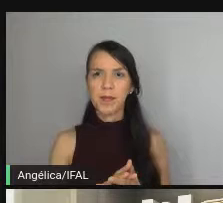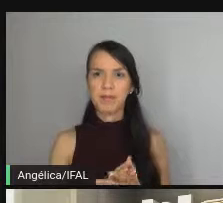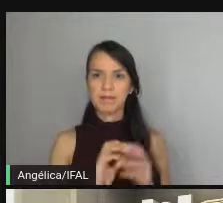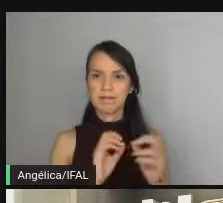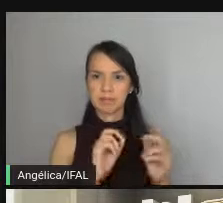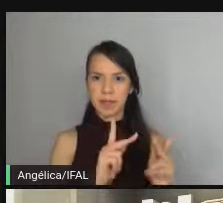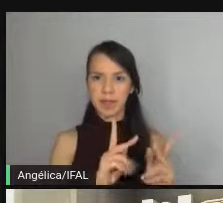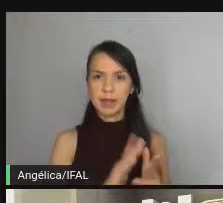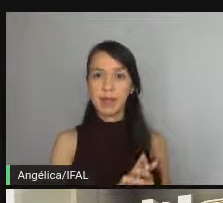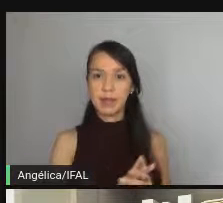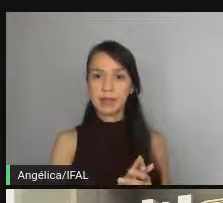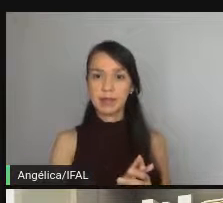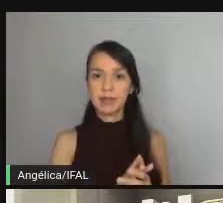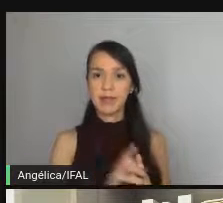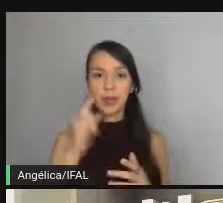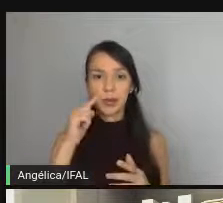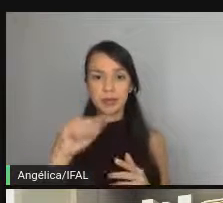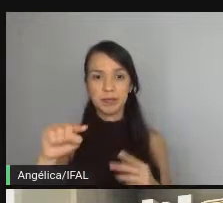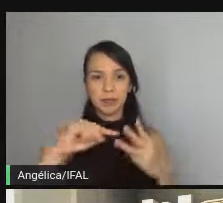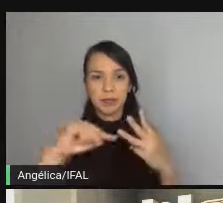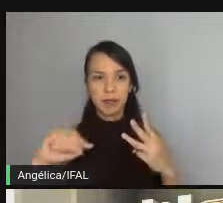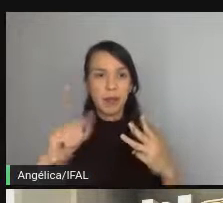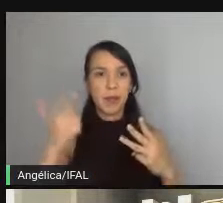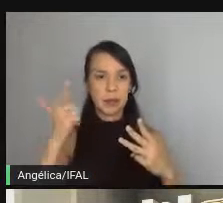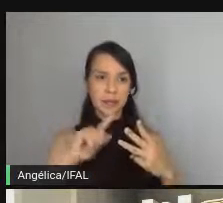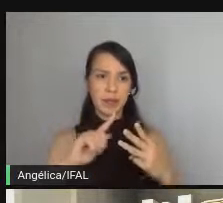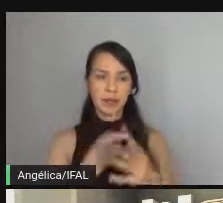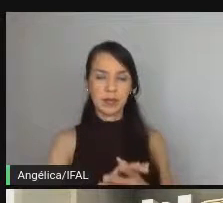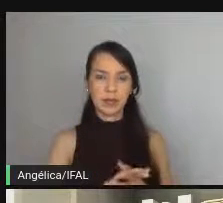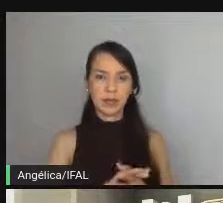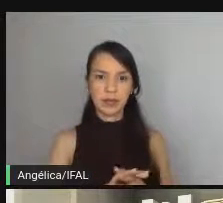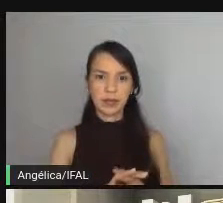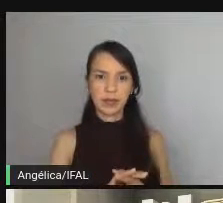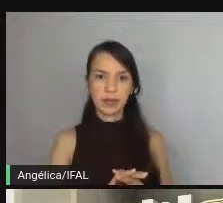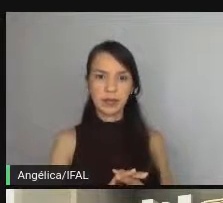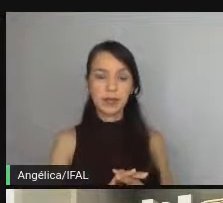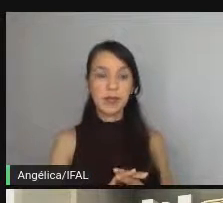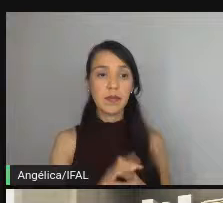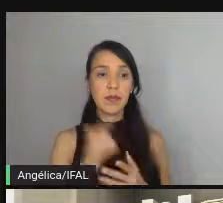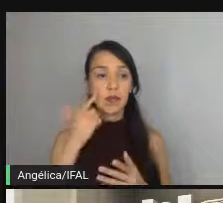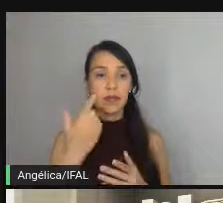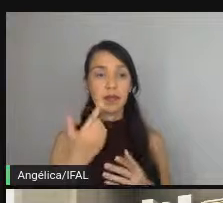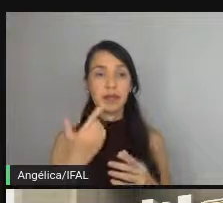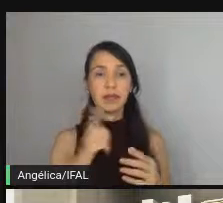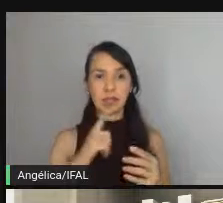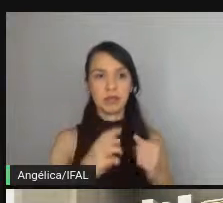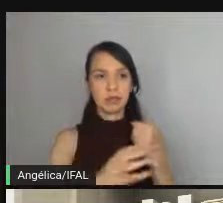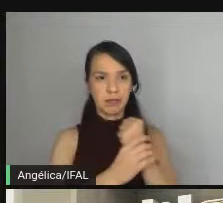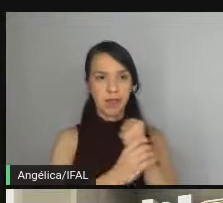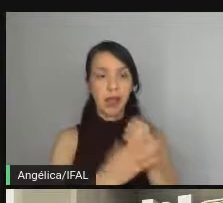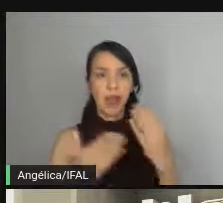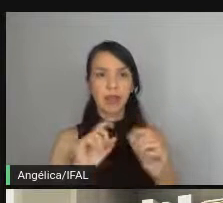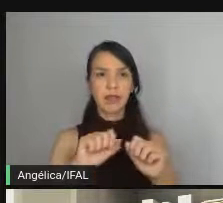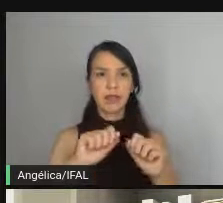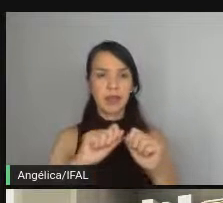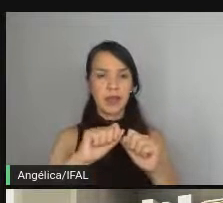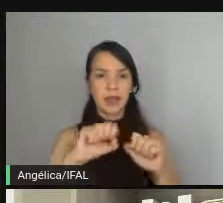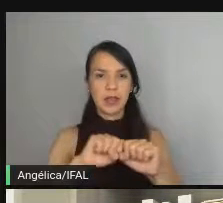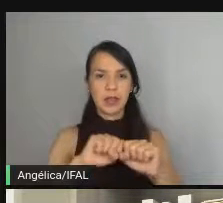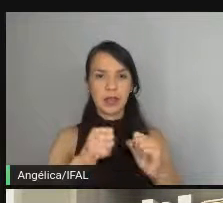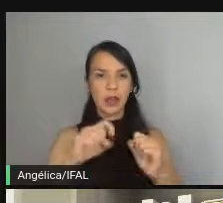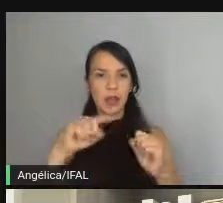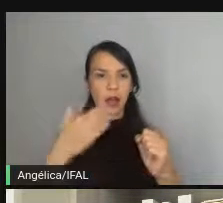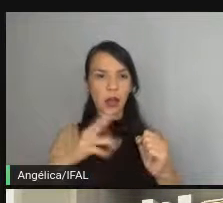aqui ó passou então cobrimos agora vamos quebrar né vamos pra